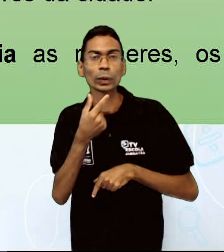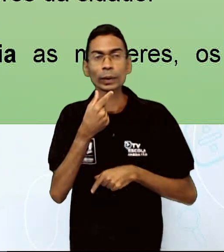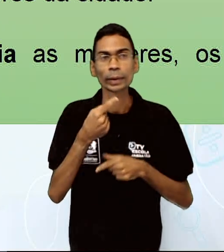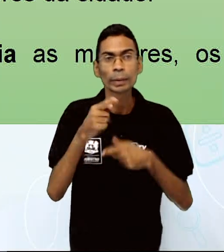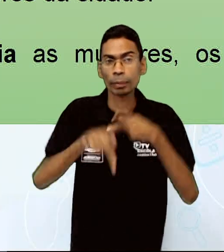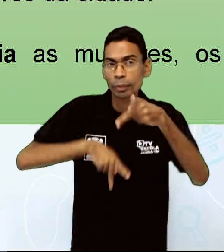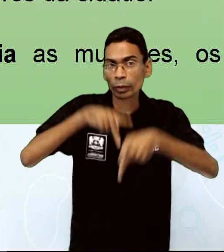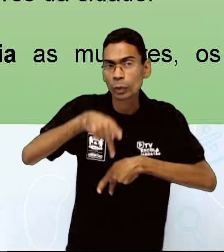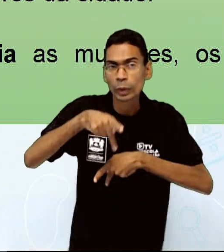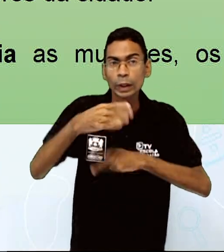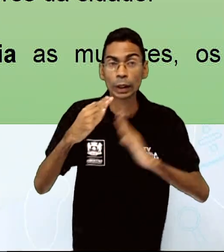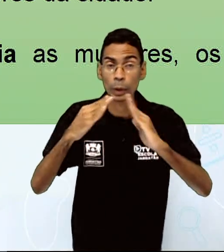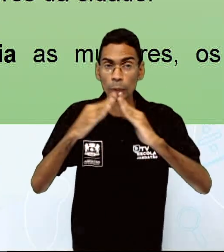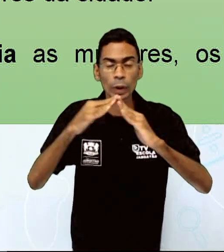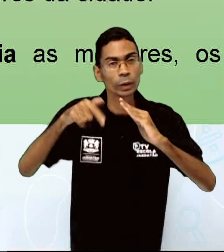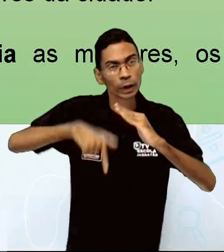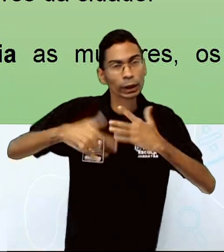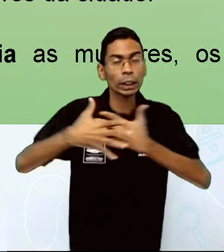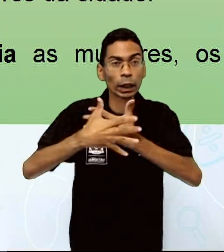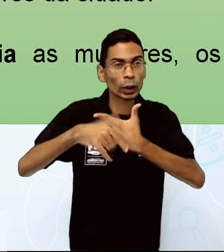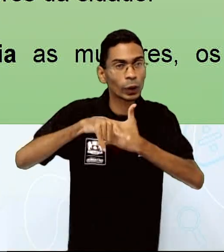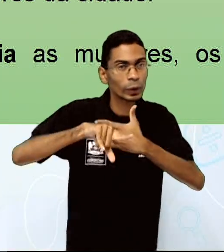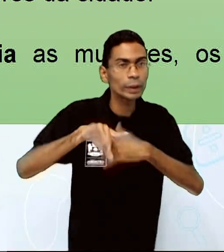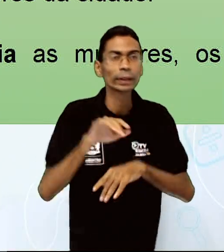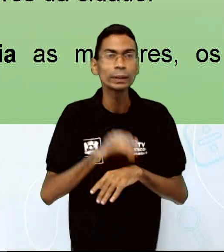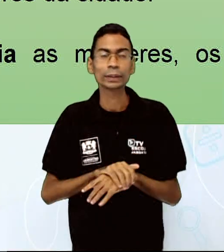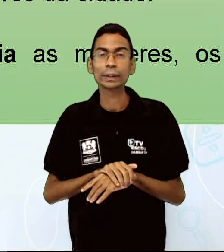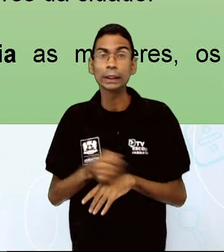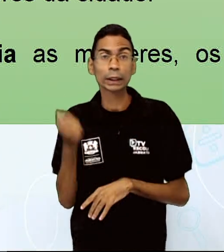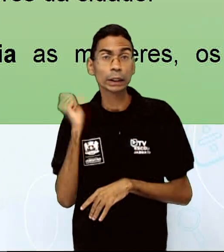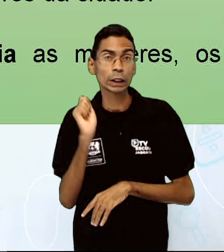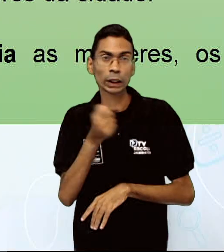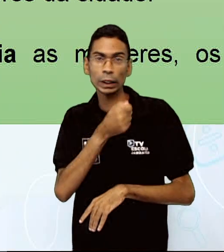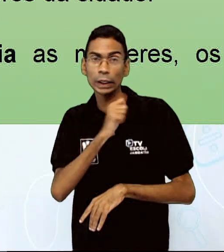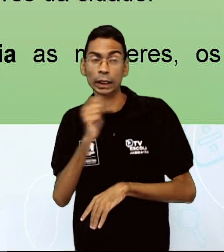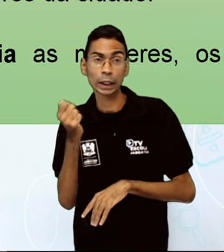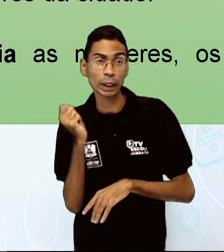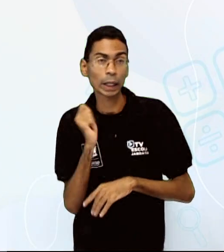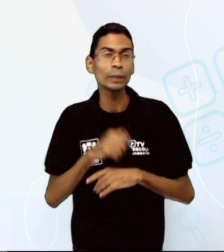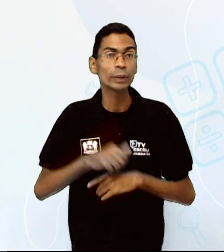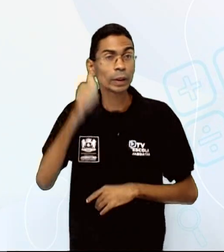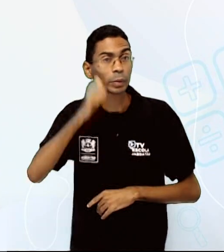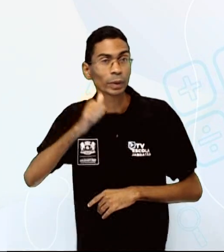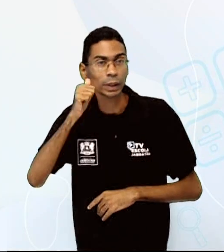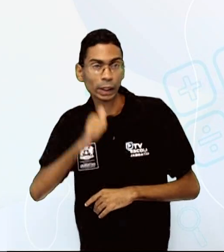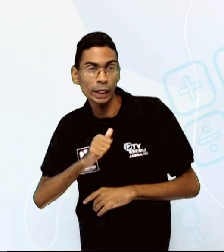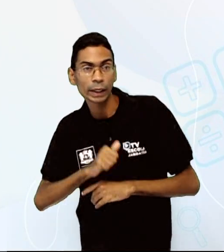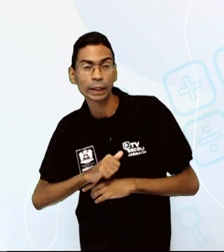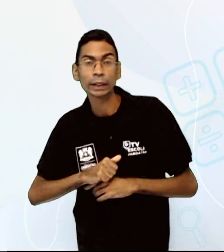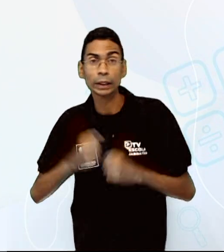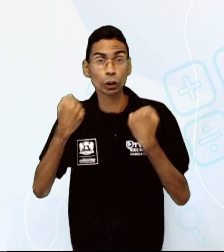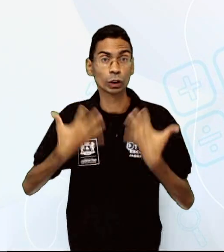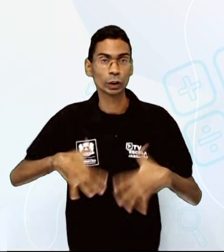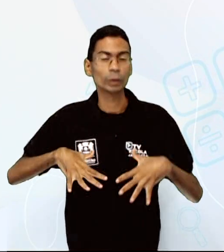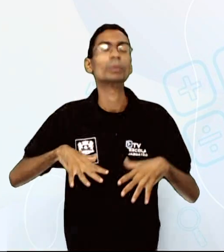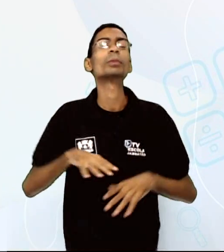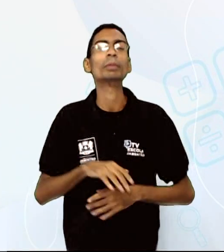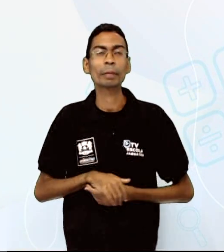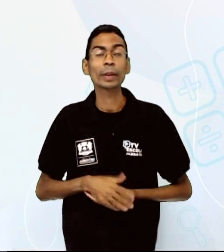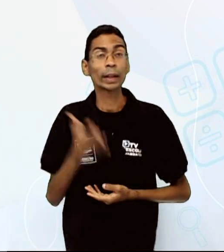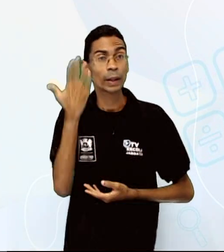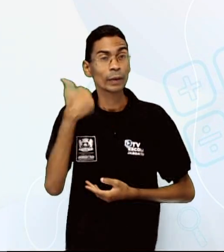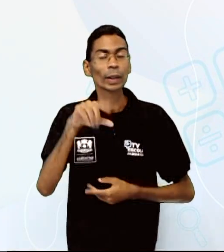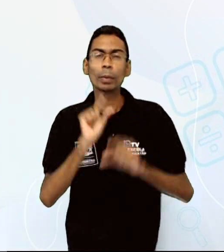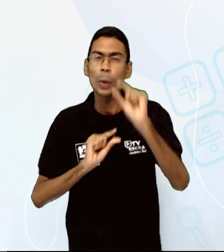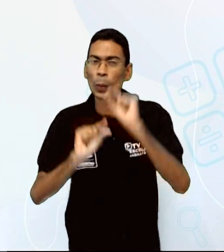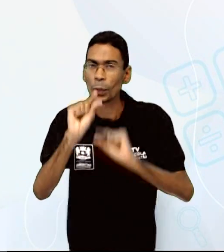cidadania as mulheres, os escravos e os estrangeiros. Então vamos